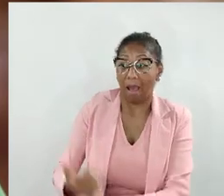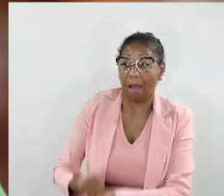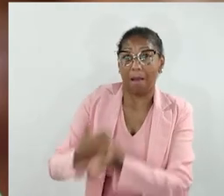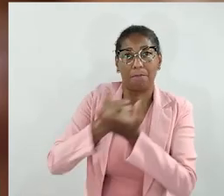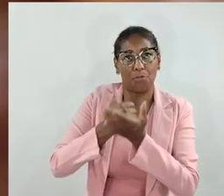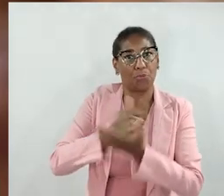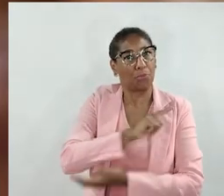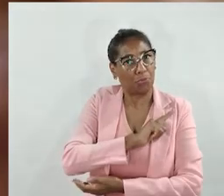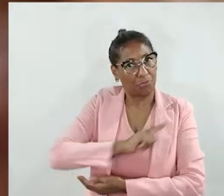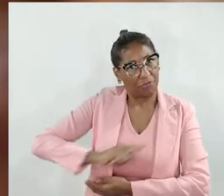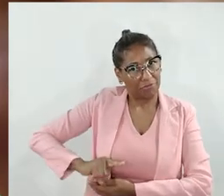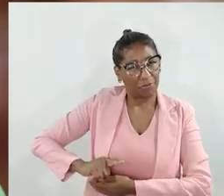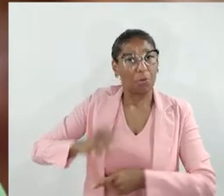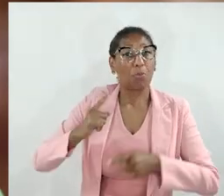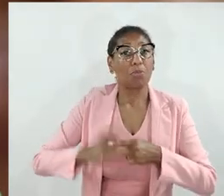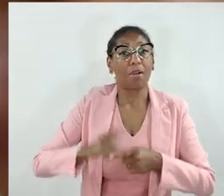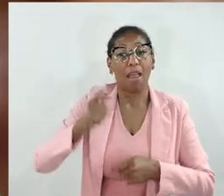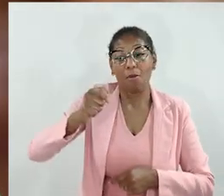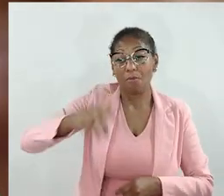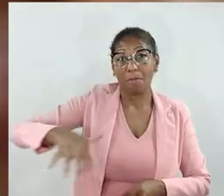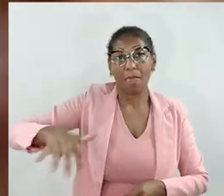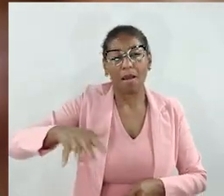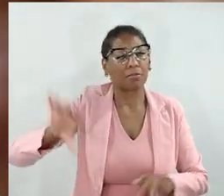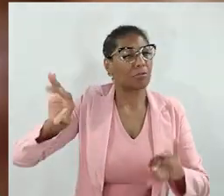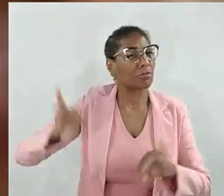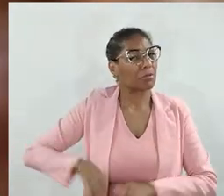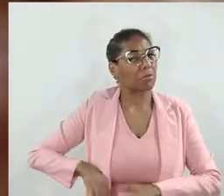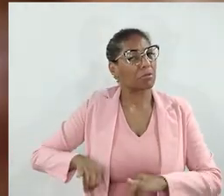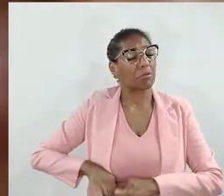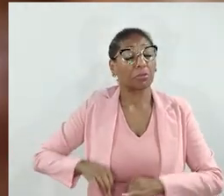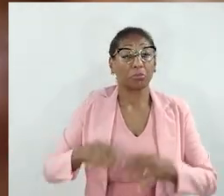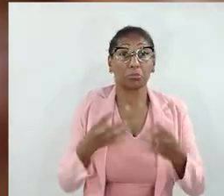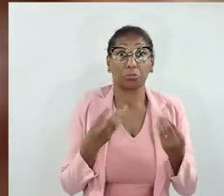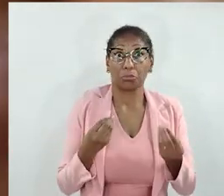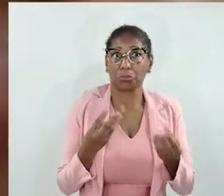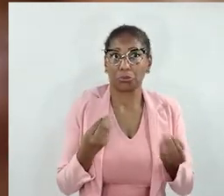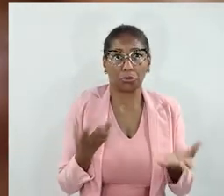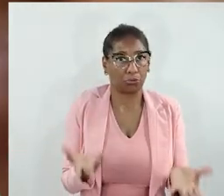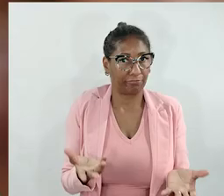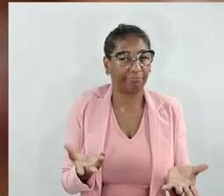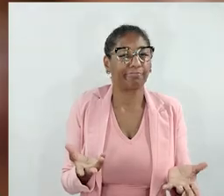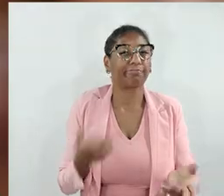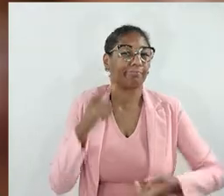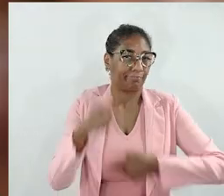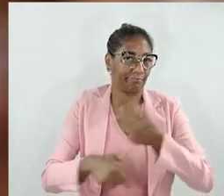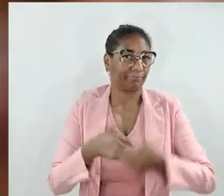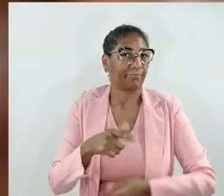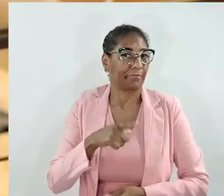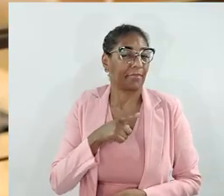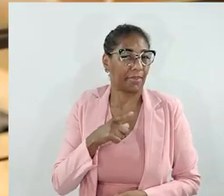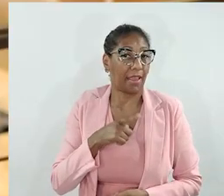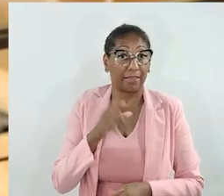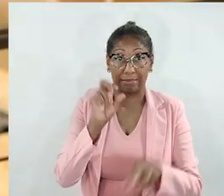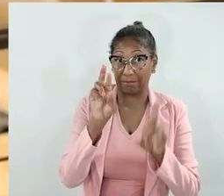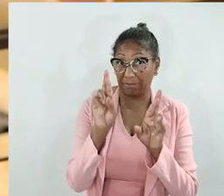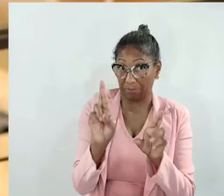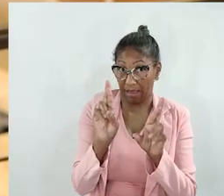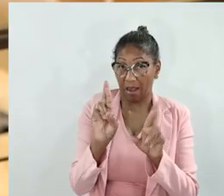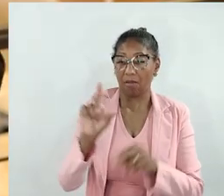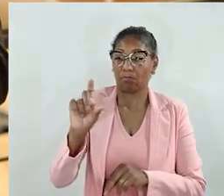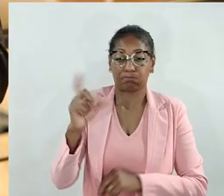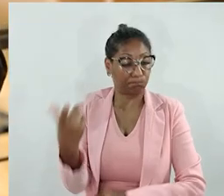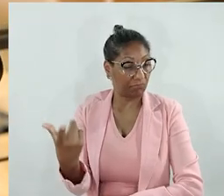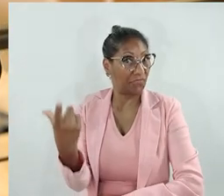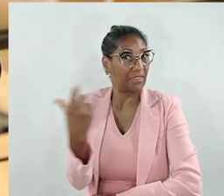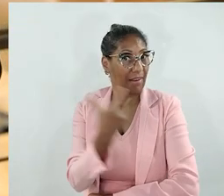apoio maravilhoso, porque é um setor que sofre muito e gera muitos empregos. Então a gente espera que